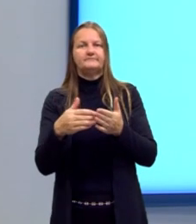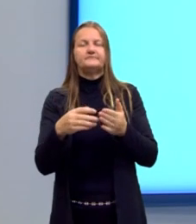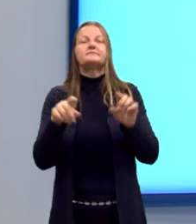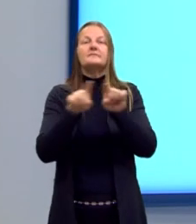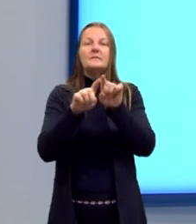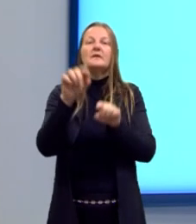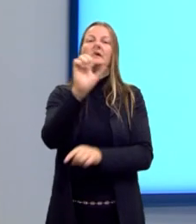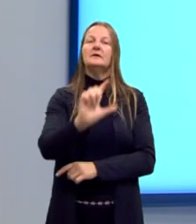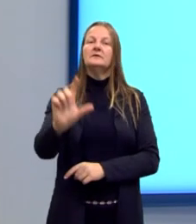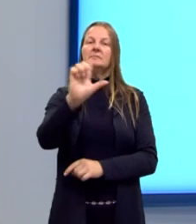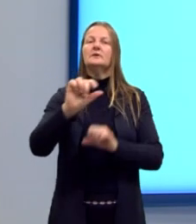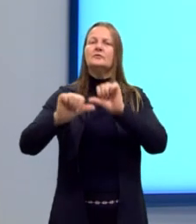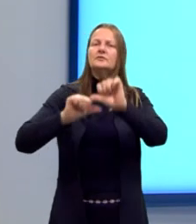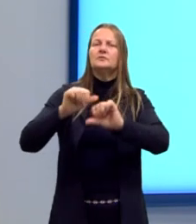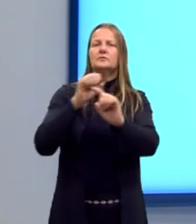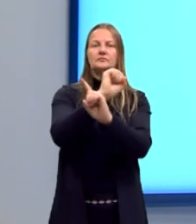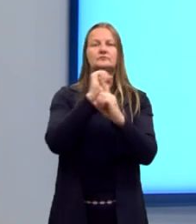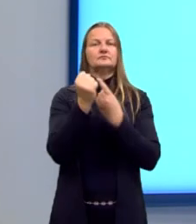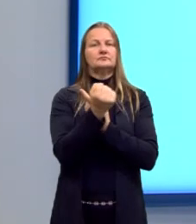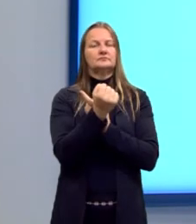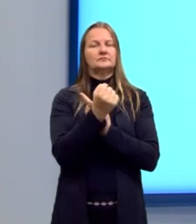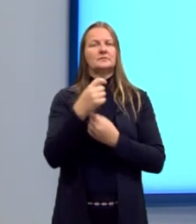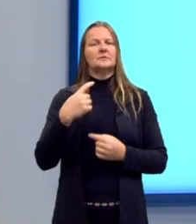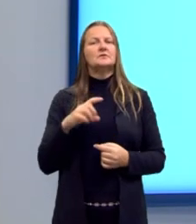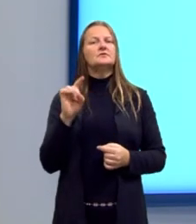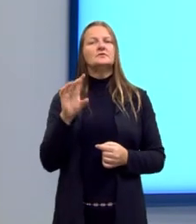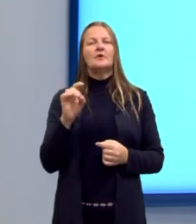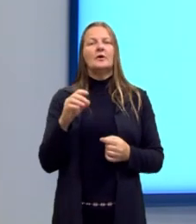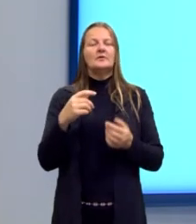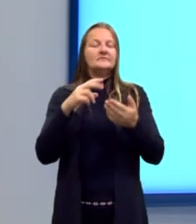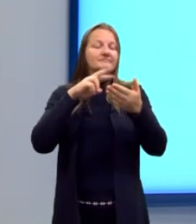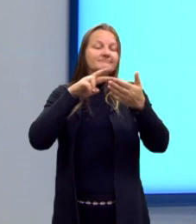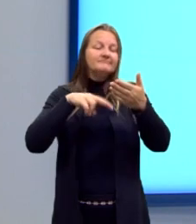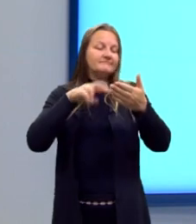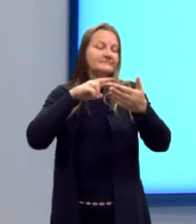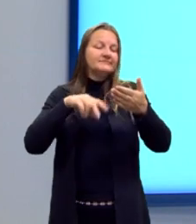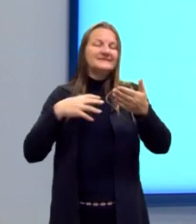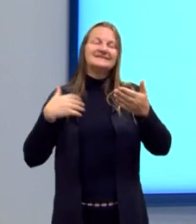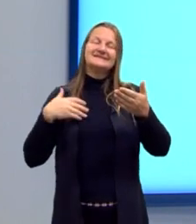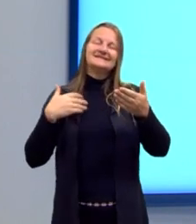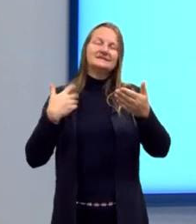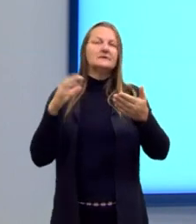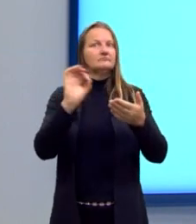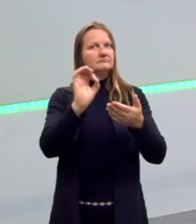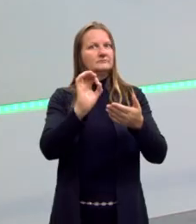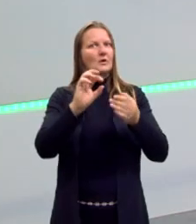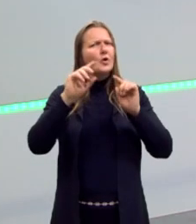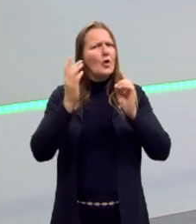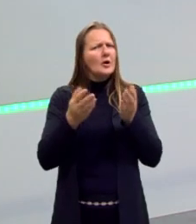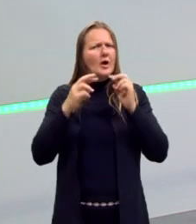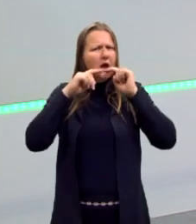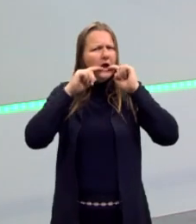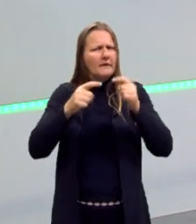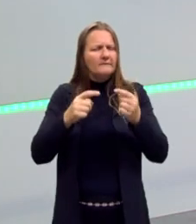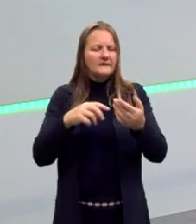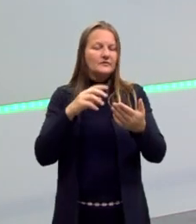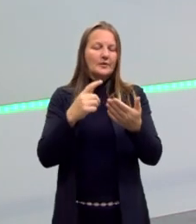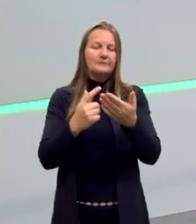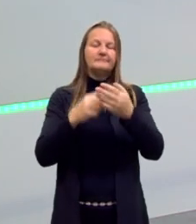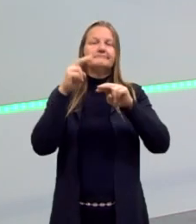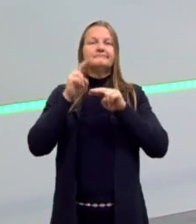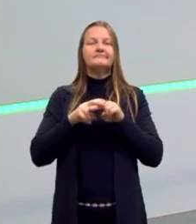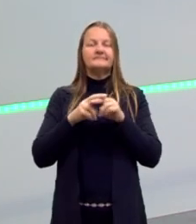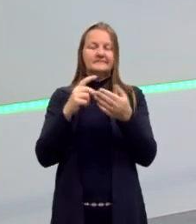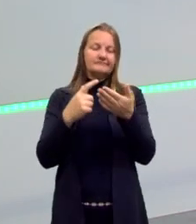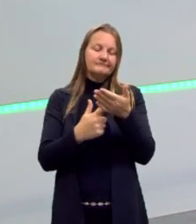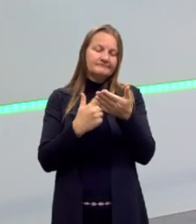literatura transformando a sociedade e deixando de ser entretenimento. Bem como eu já falei, literatura não é para sentar, pegar um livro e ler uma